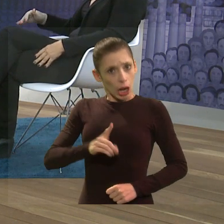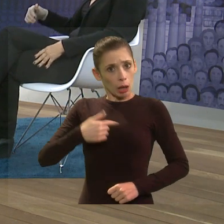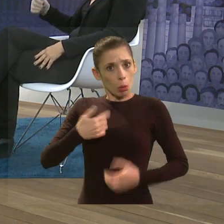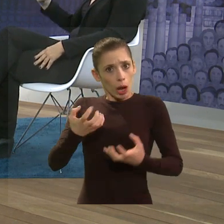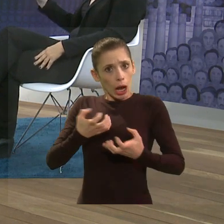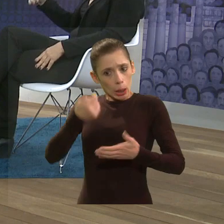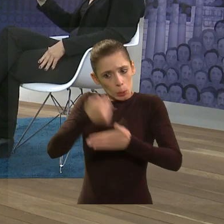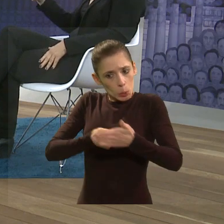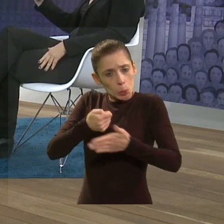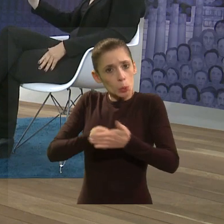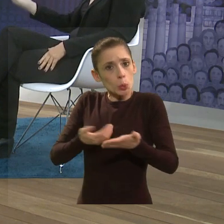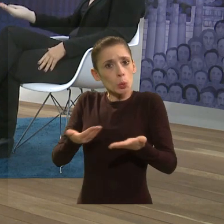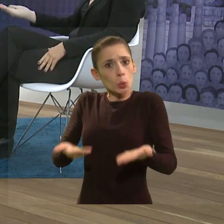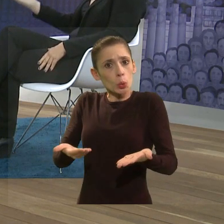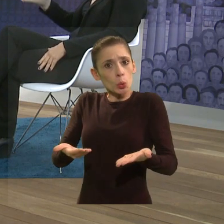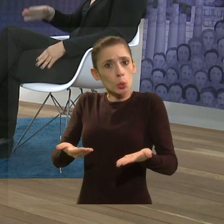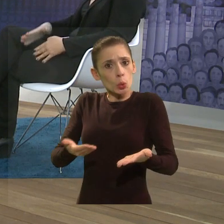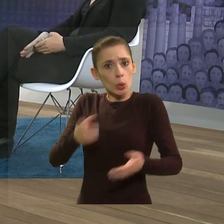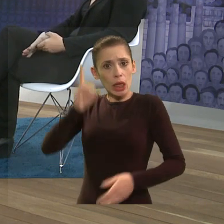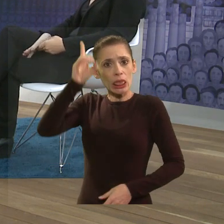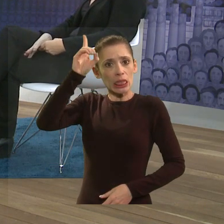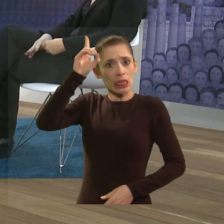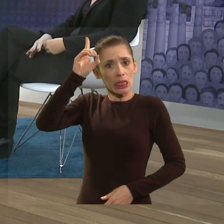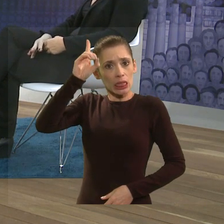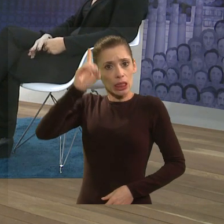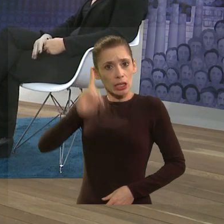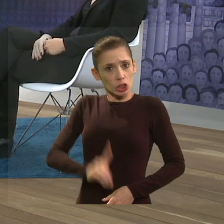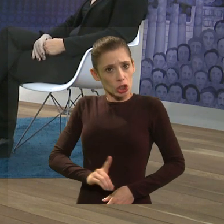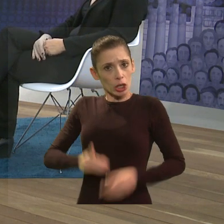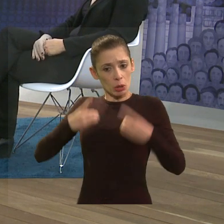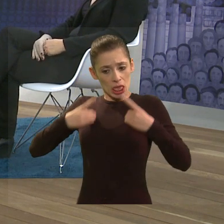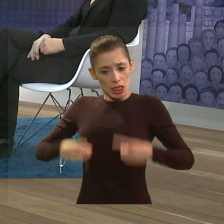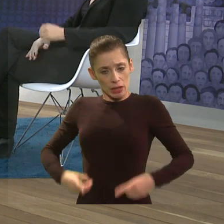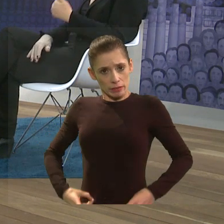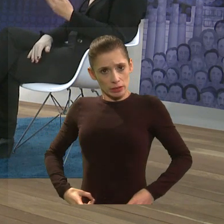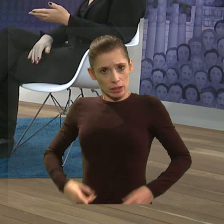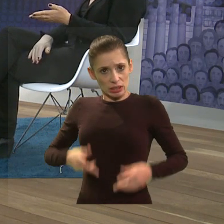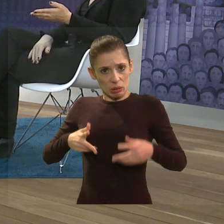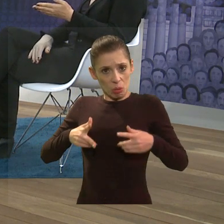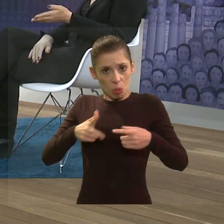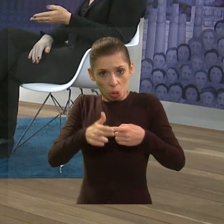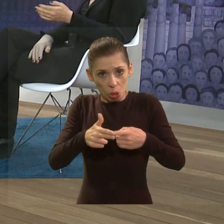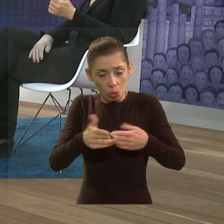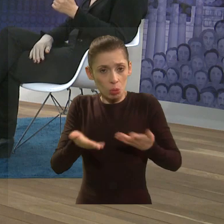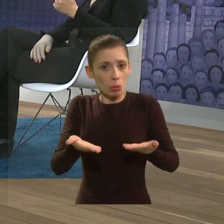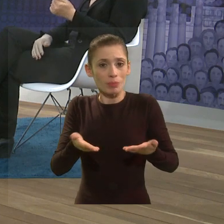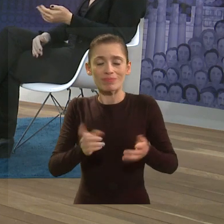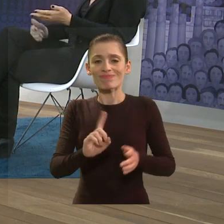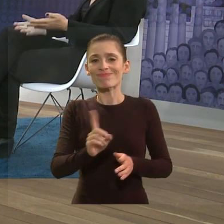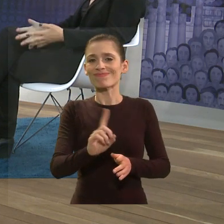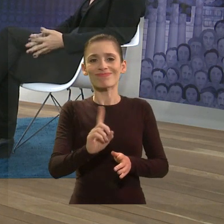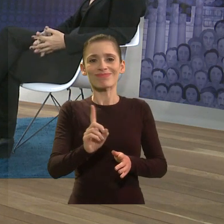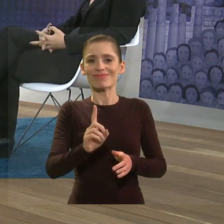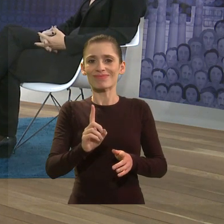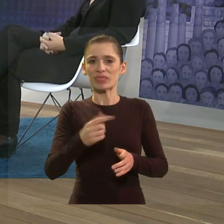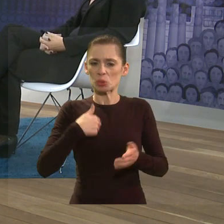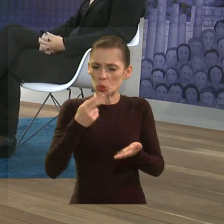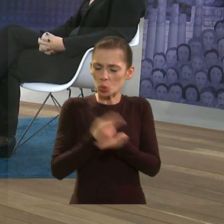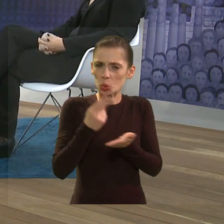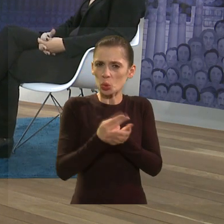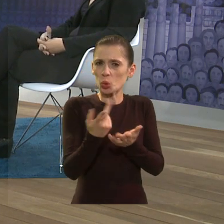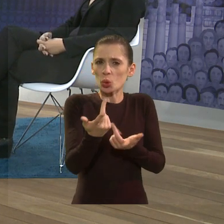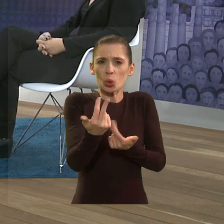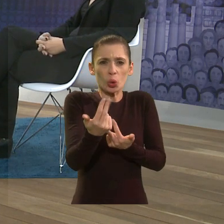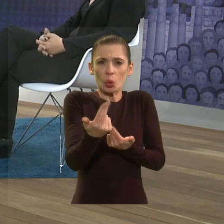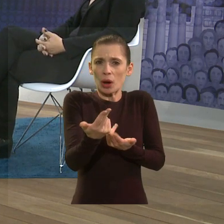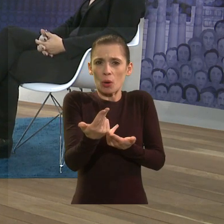naturalizados como não sendo mais seus só porque você tem uma deficiência? Não. E não é justo mesmo porque você continua sendo a mesma pessoa. Sim.